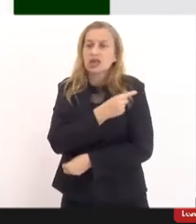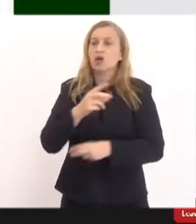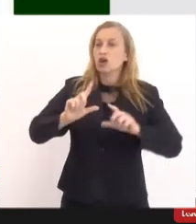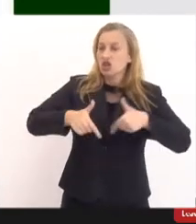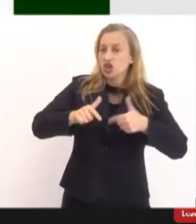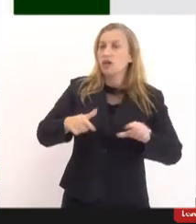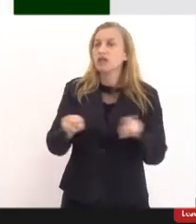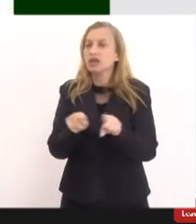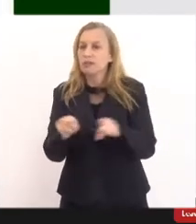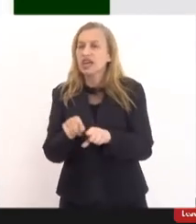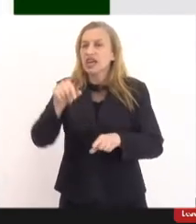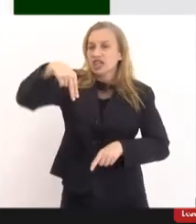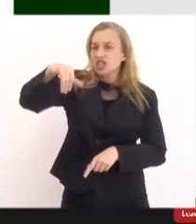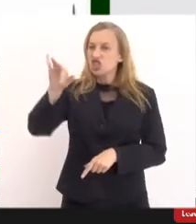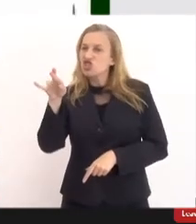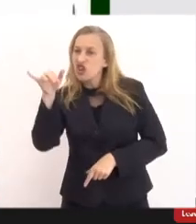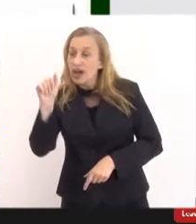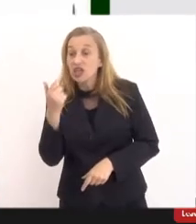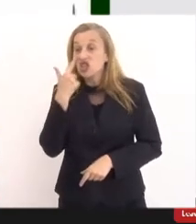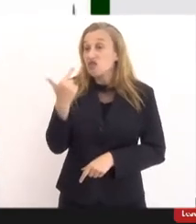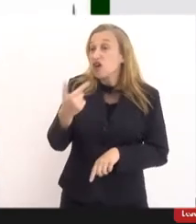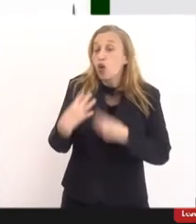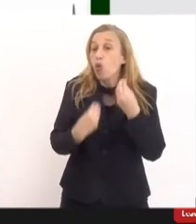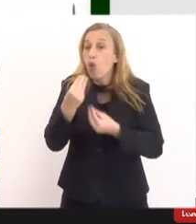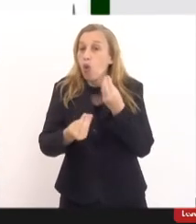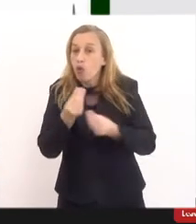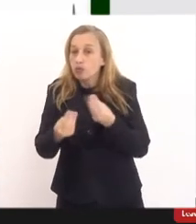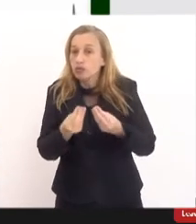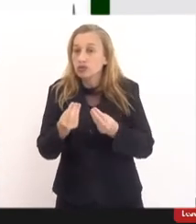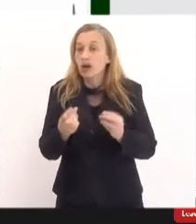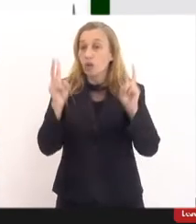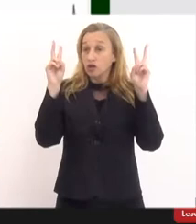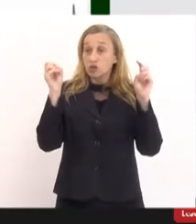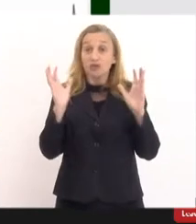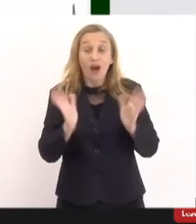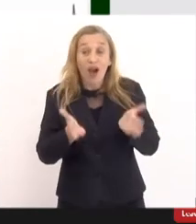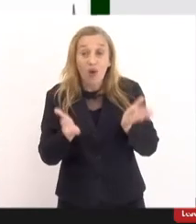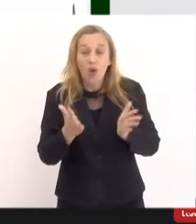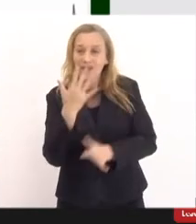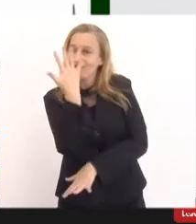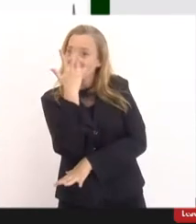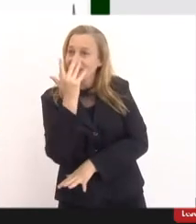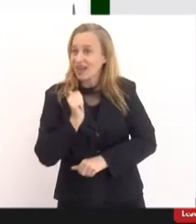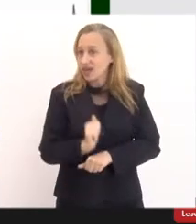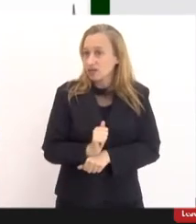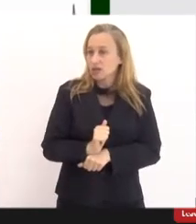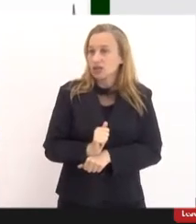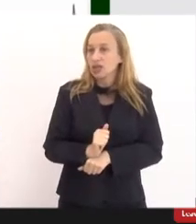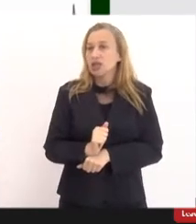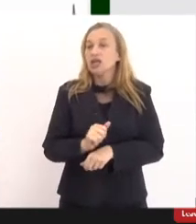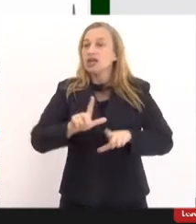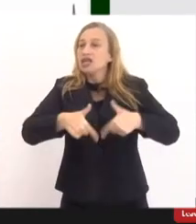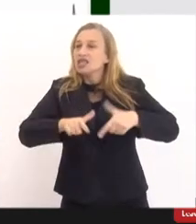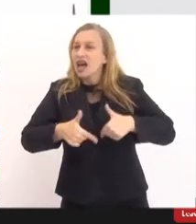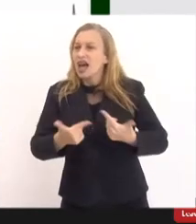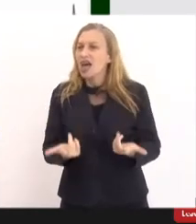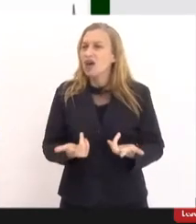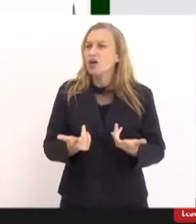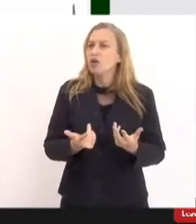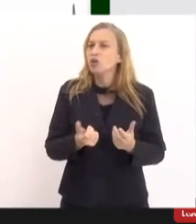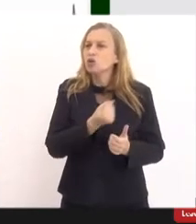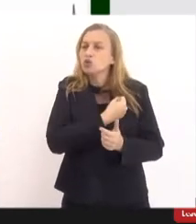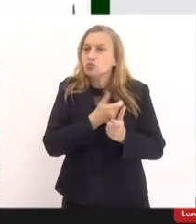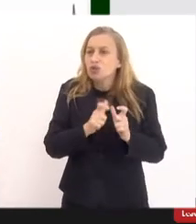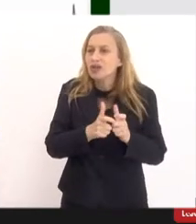Nigéria, né? E aí a gente vê como é que está a situação agora em fevereiro. Israel está enfrentando um pico